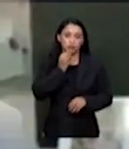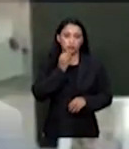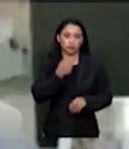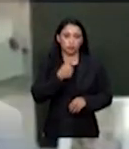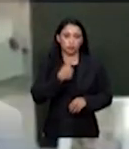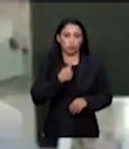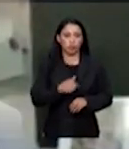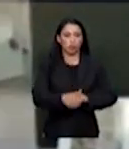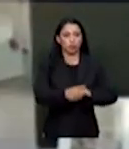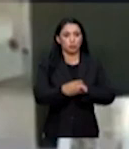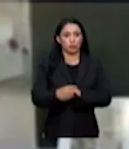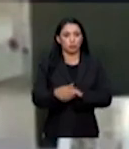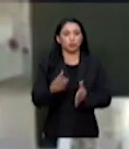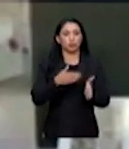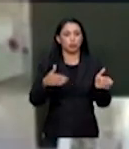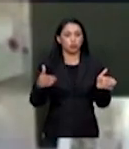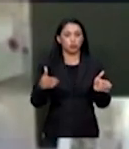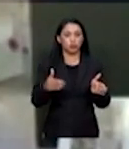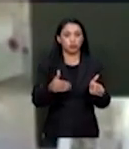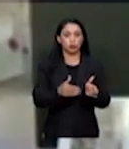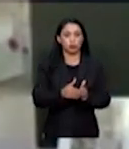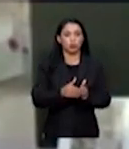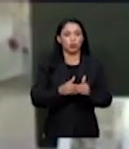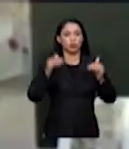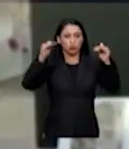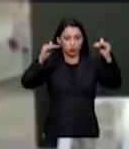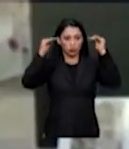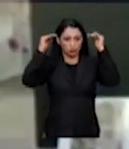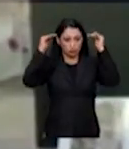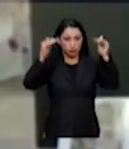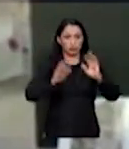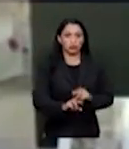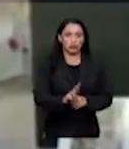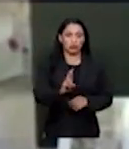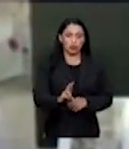Por videoconferência, fala Mônica de Carvalho Magalhães, representante da ANEP.